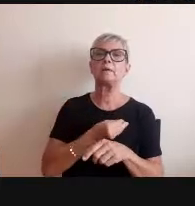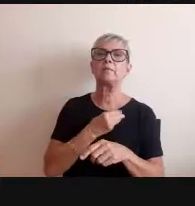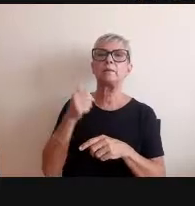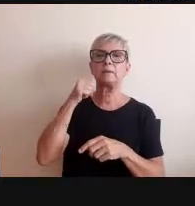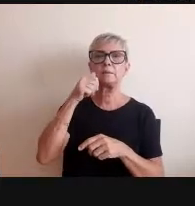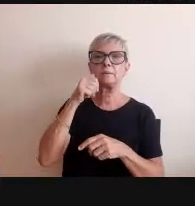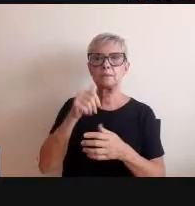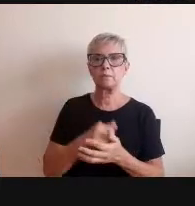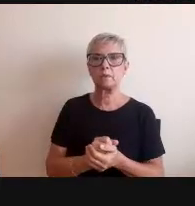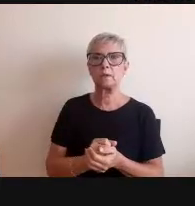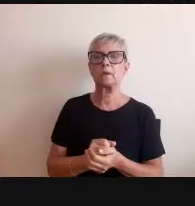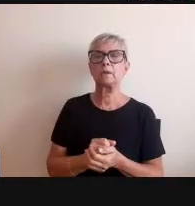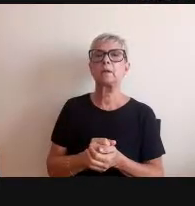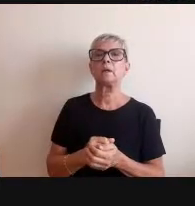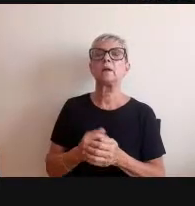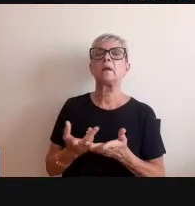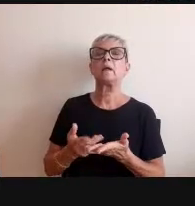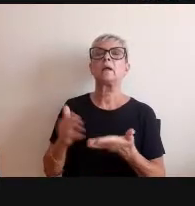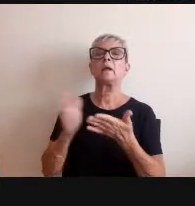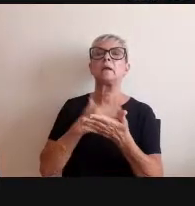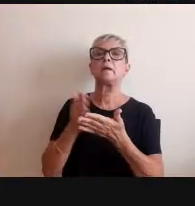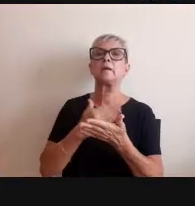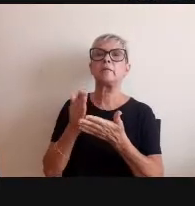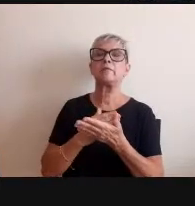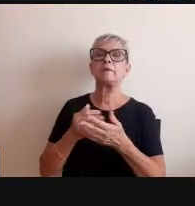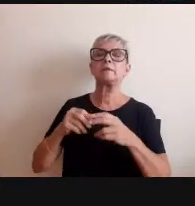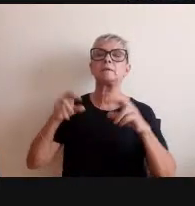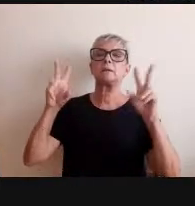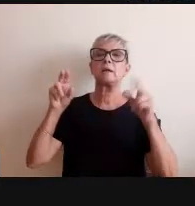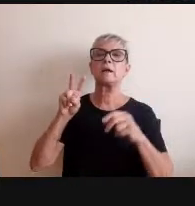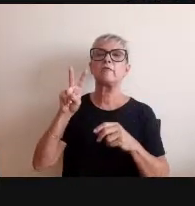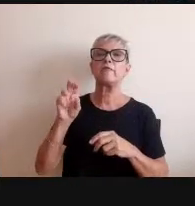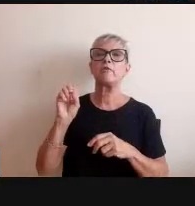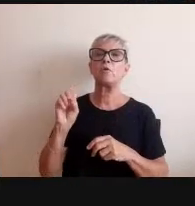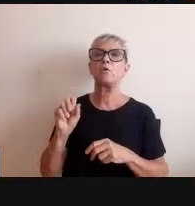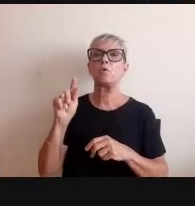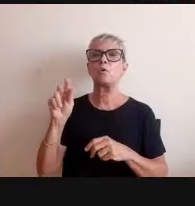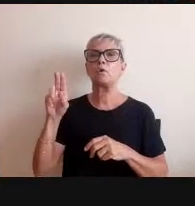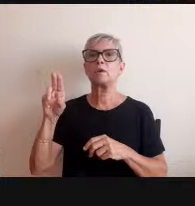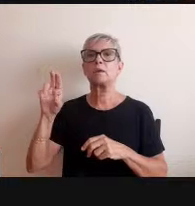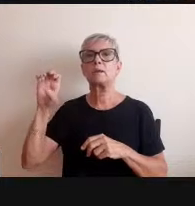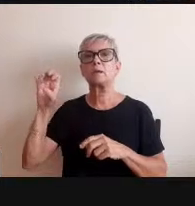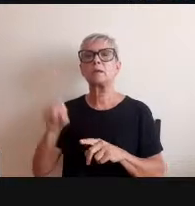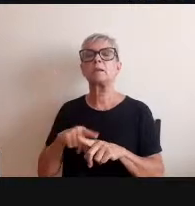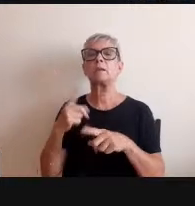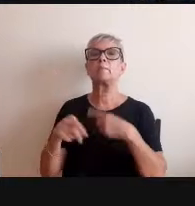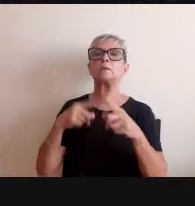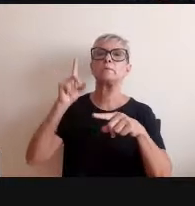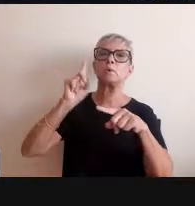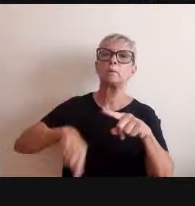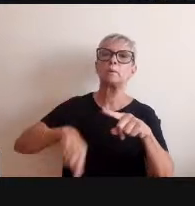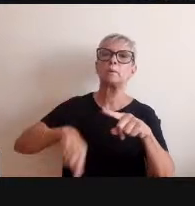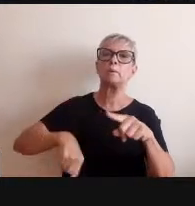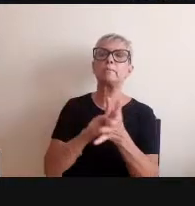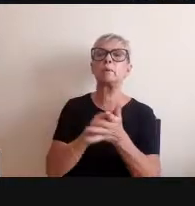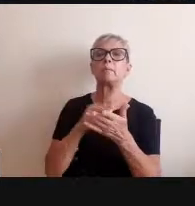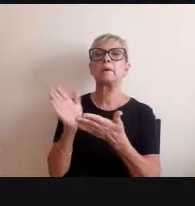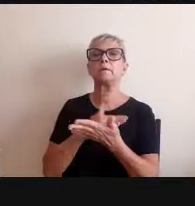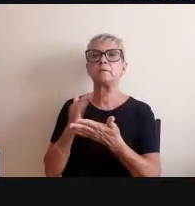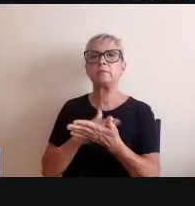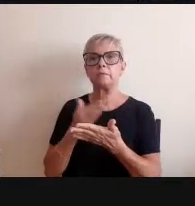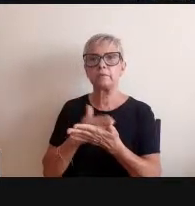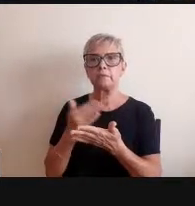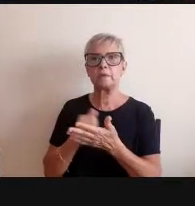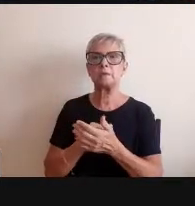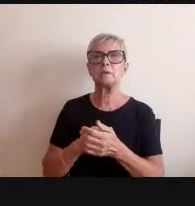revelada pela Vogue e acaba sendo vetada pela mesma Vogue vai para a Europa etc